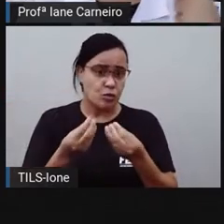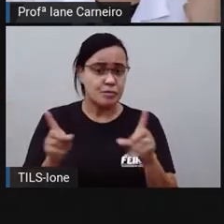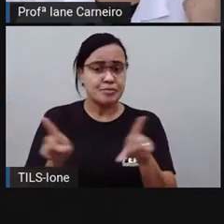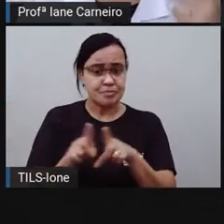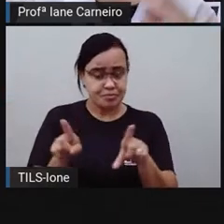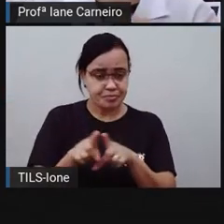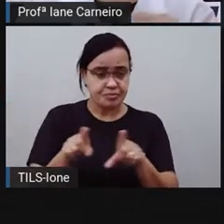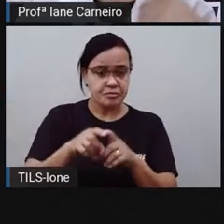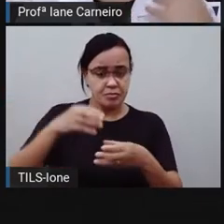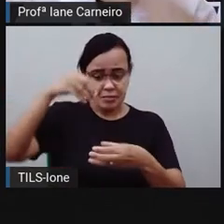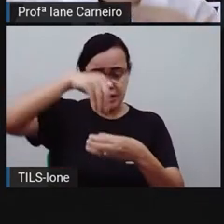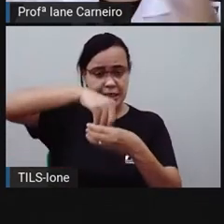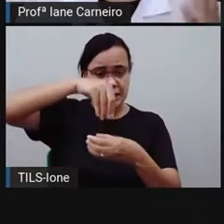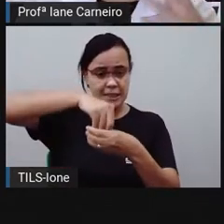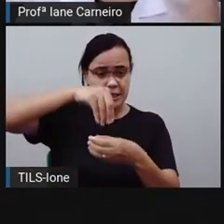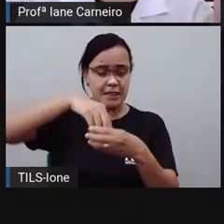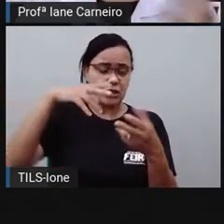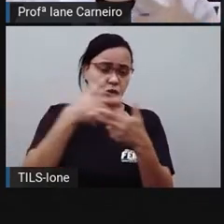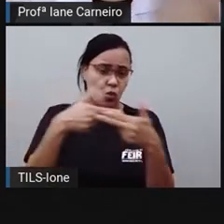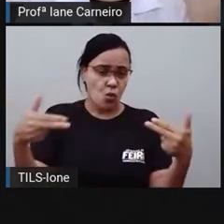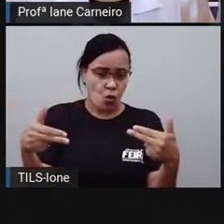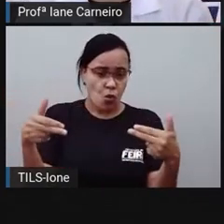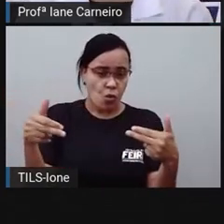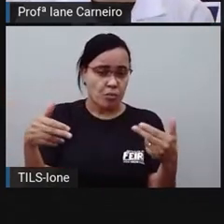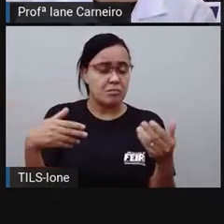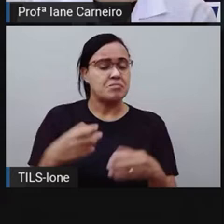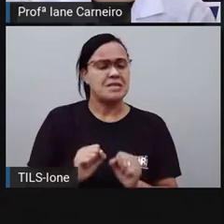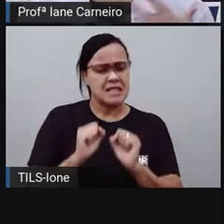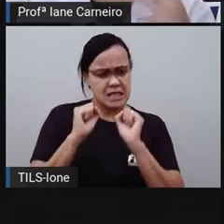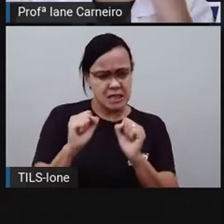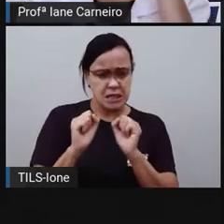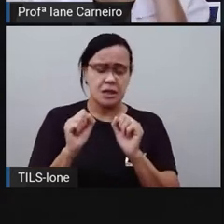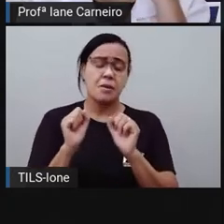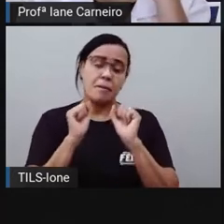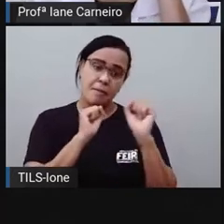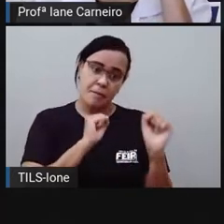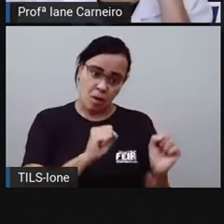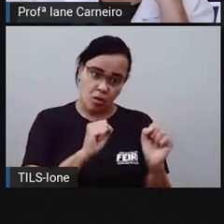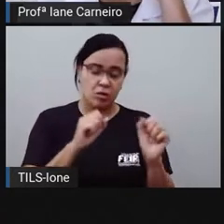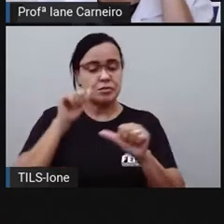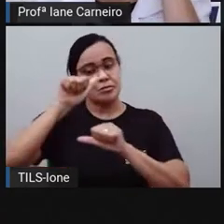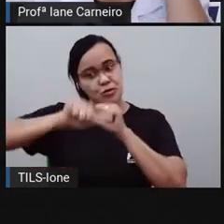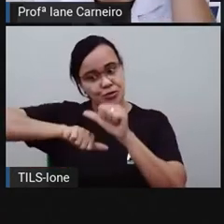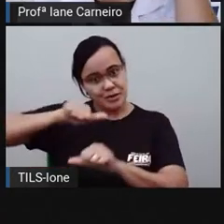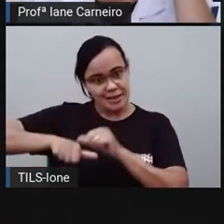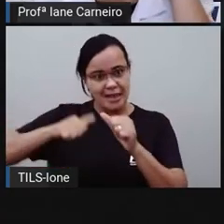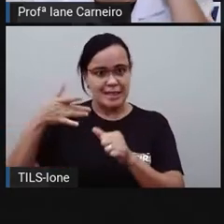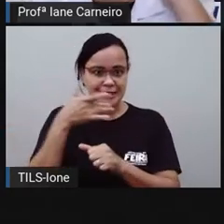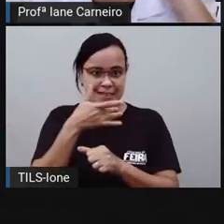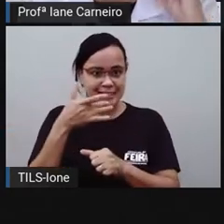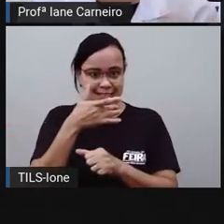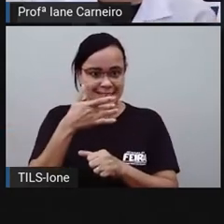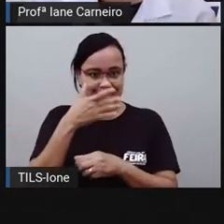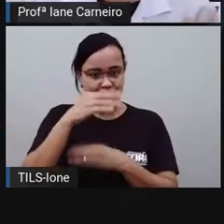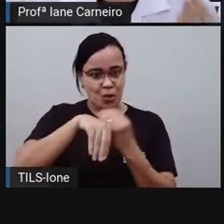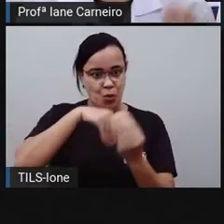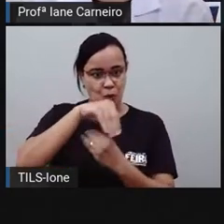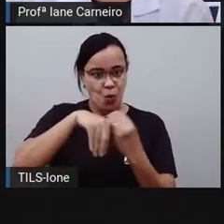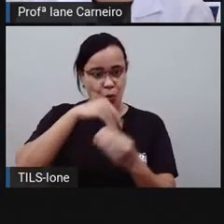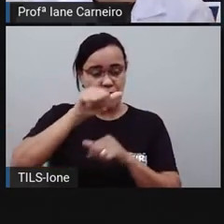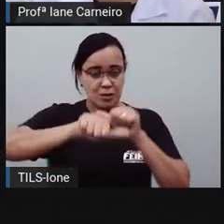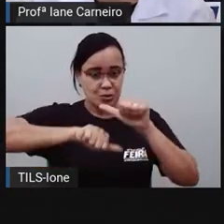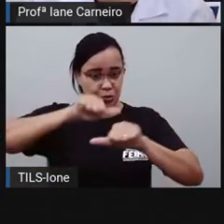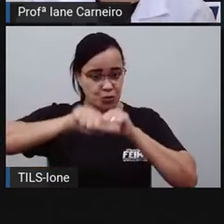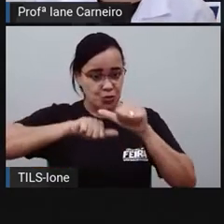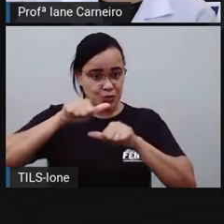se você pode ou não mudar o sabor desse seu recheio, se altera em alguma coisa. O